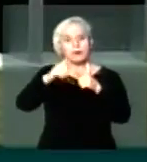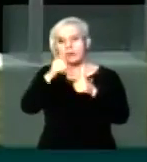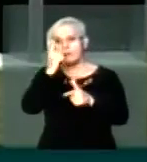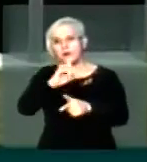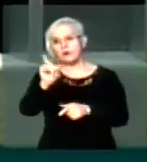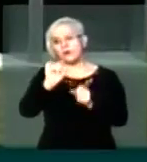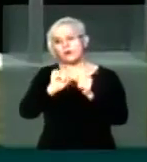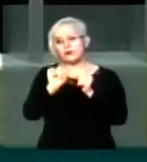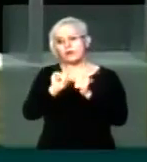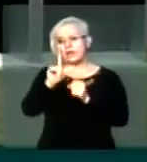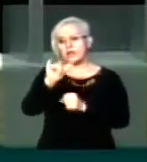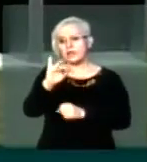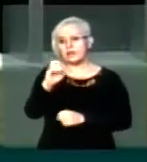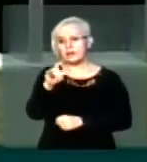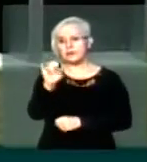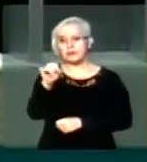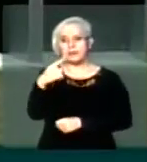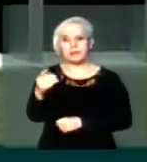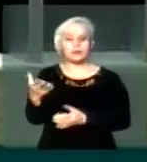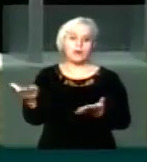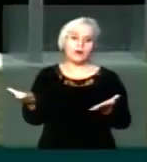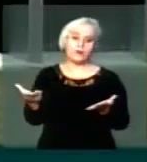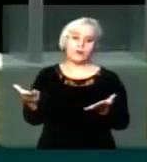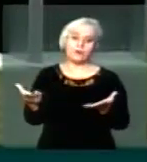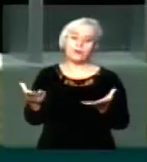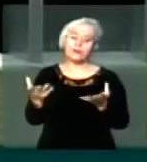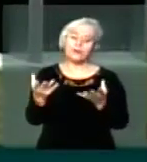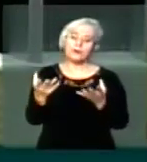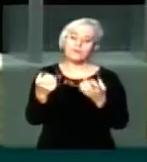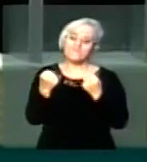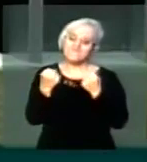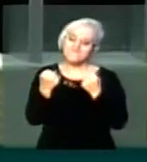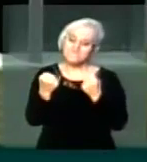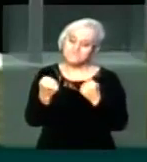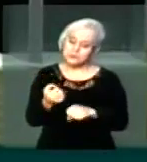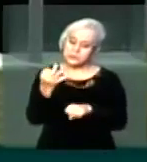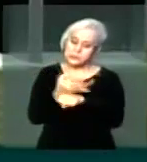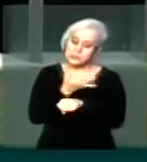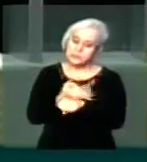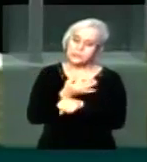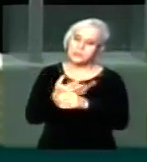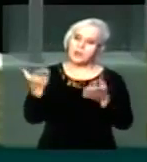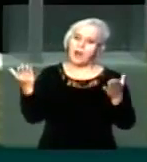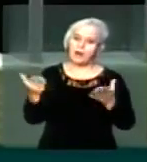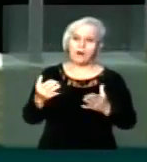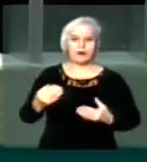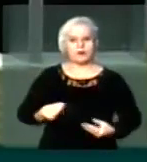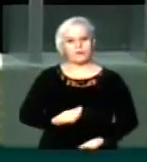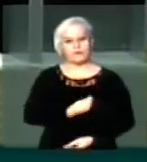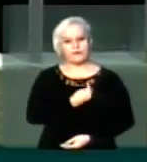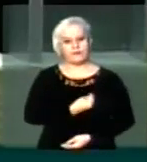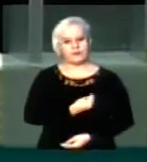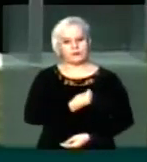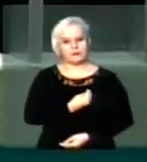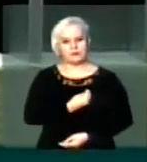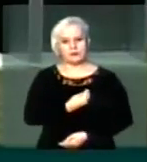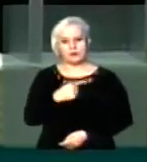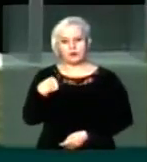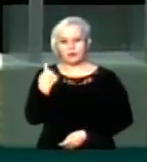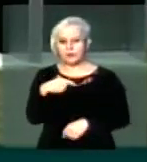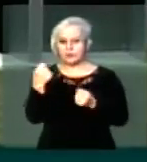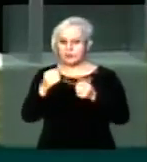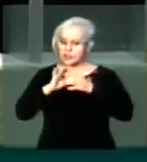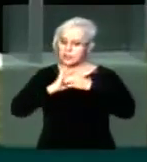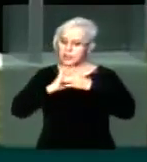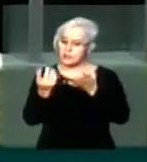a licitação. Então, nós precisamos de atenção muito grande para esse momento que nós vivemos. E, quando a gente tiver que liberar recursos